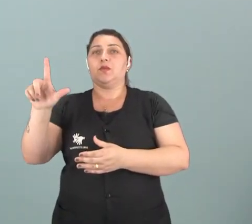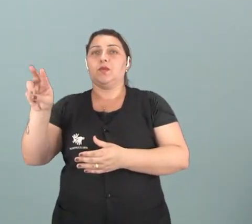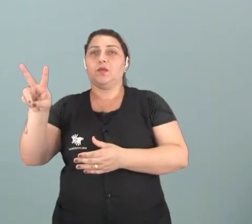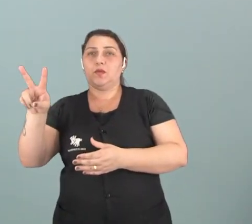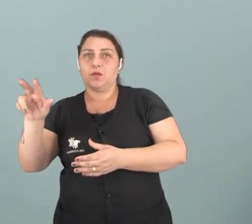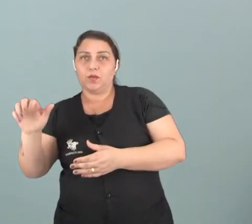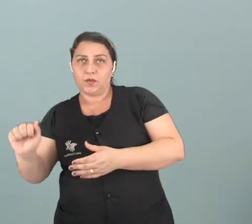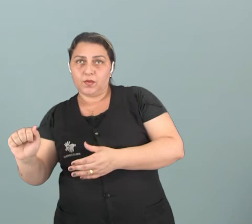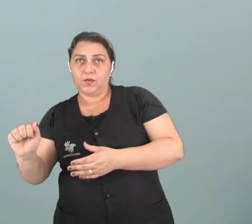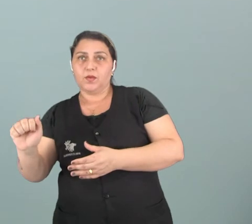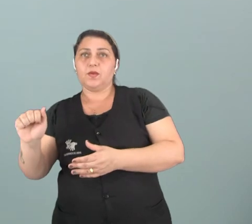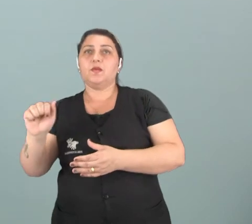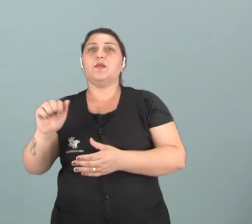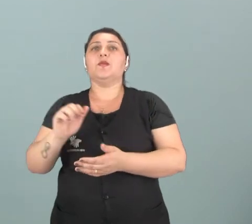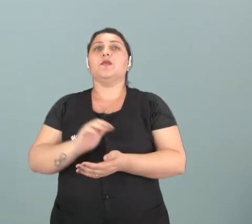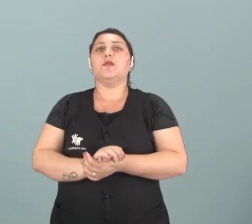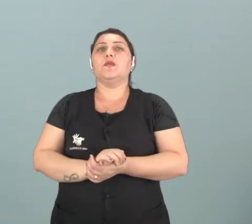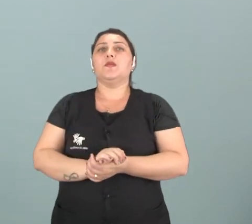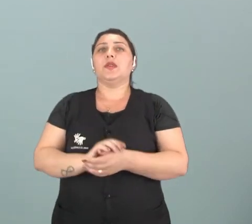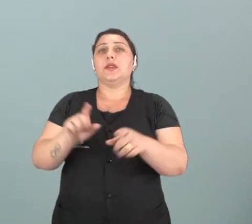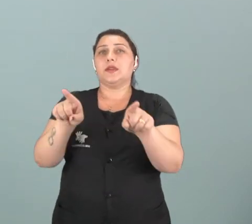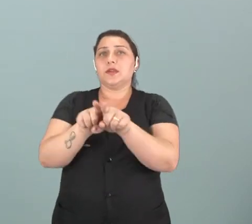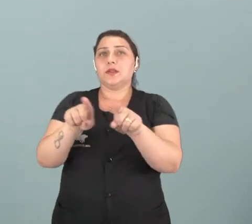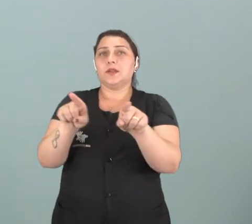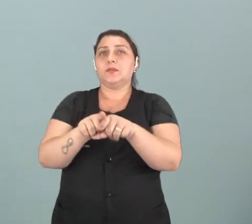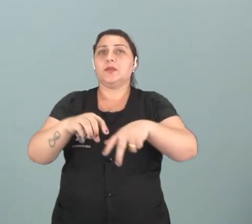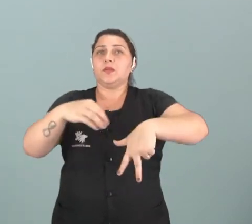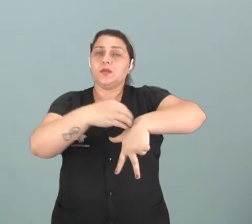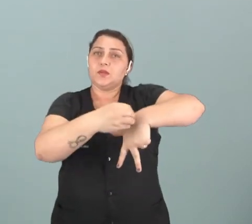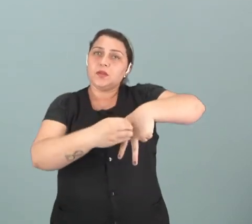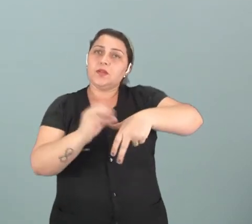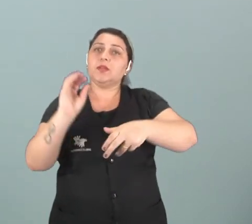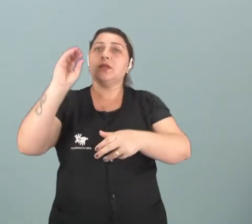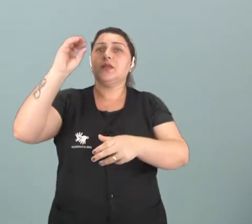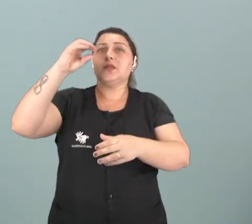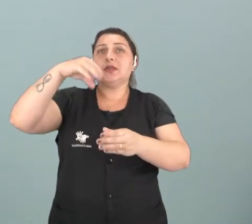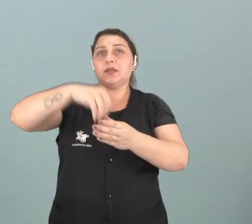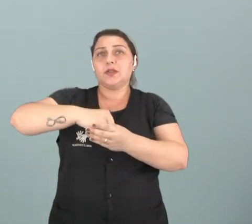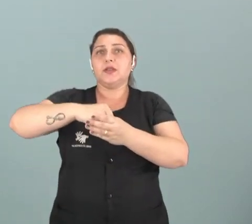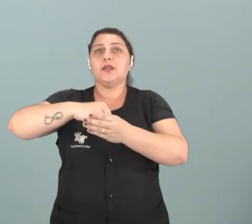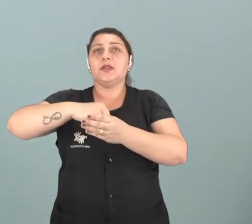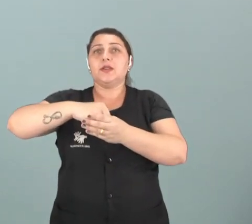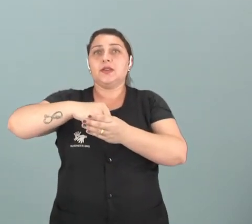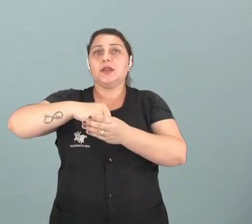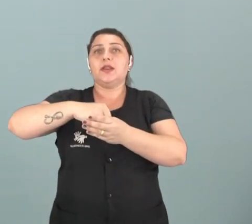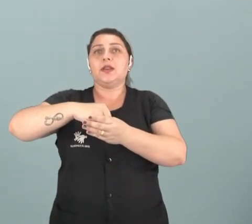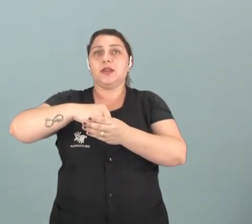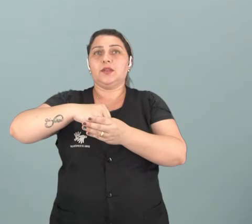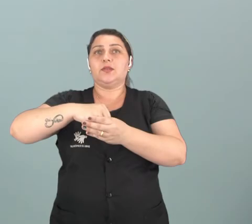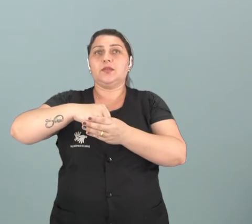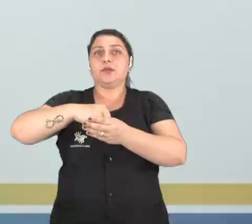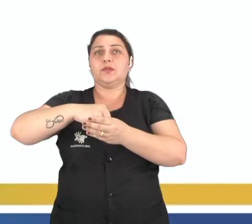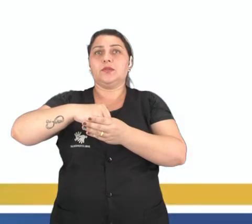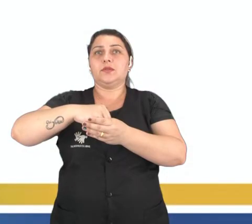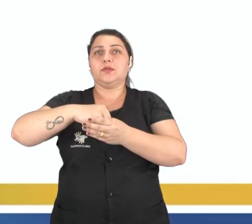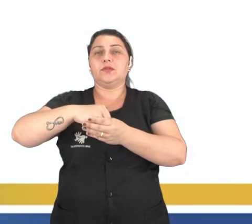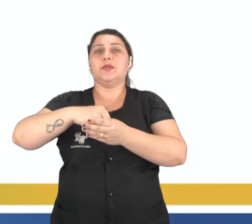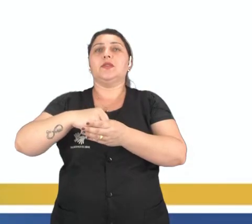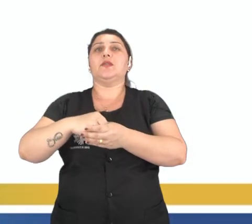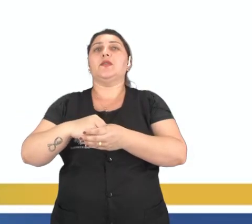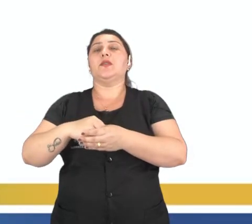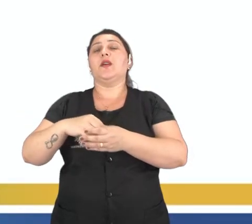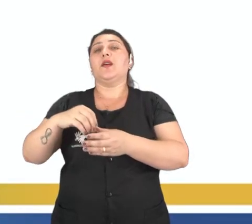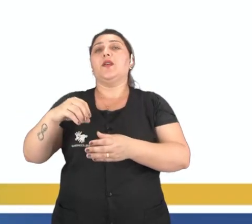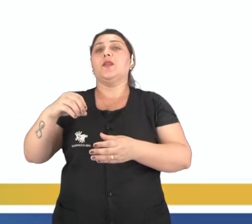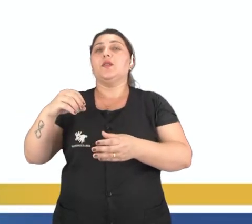lábios e clitóris que estão relacionados aos órgãos externos. Toda essa imagem que a gente visualiza a vagina,